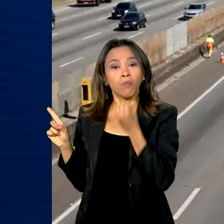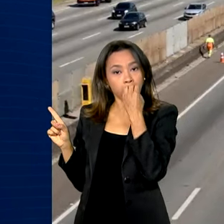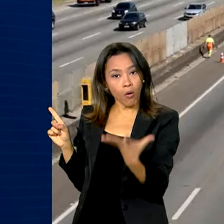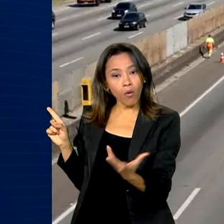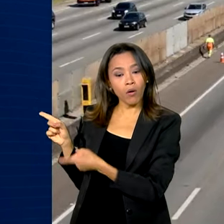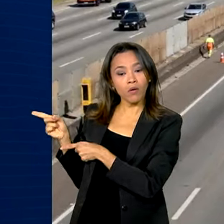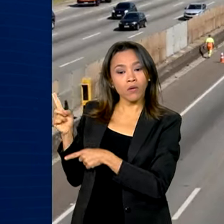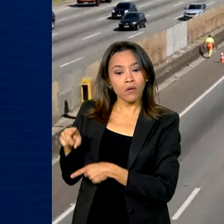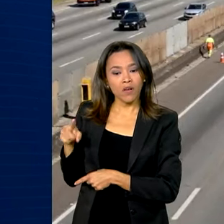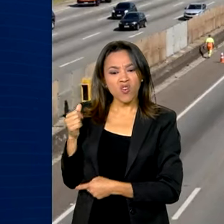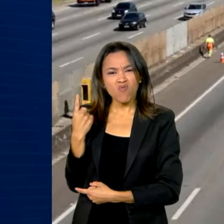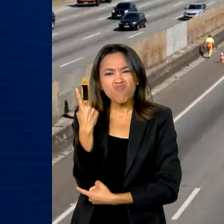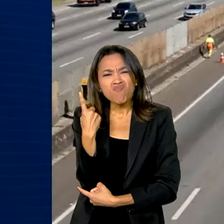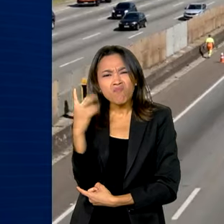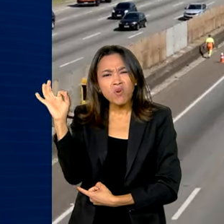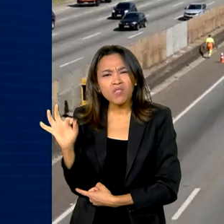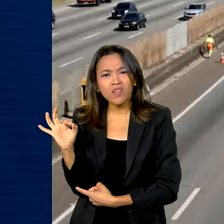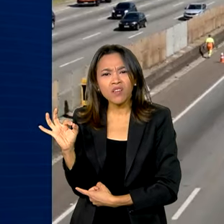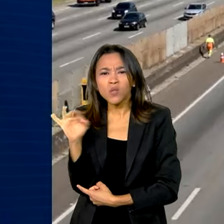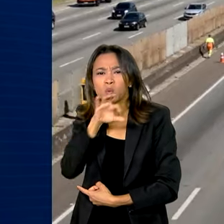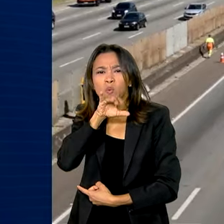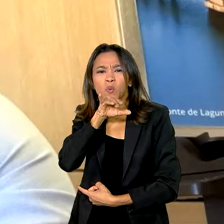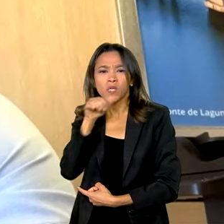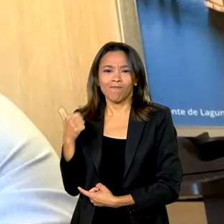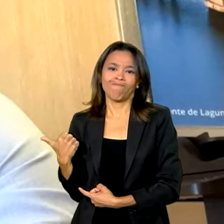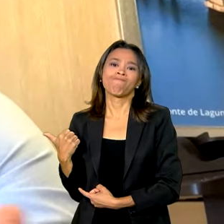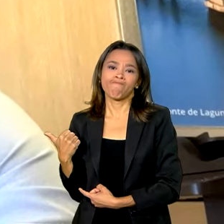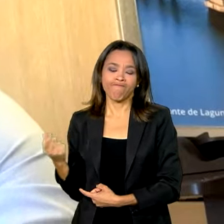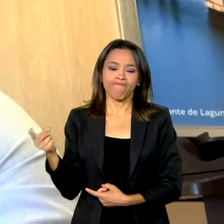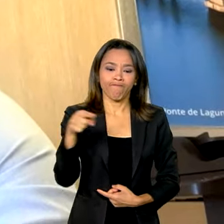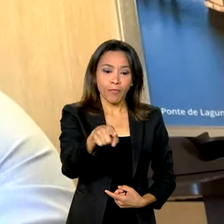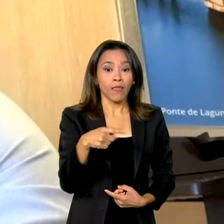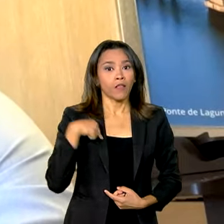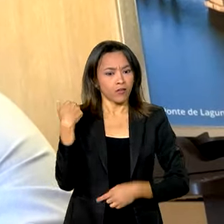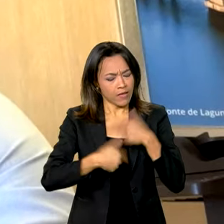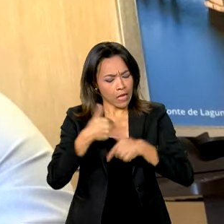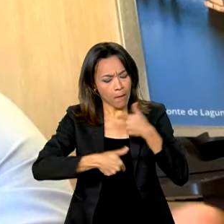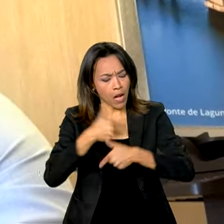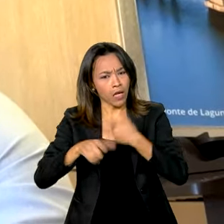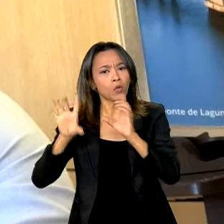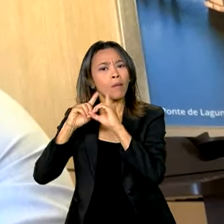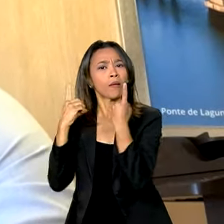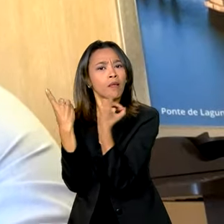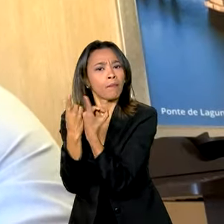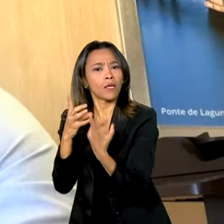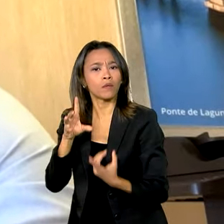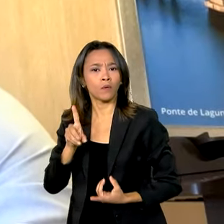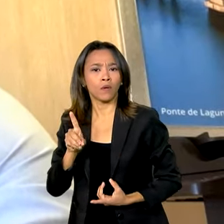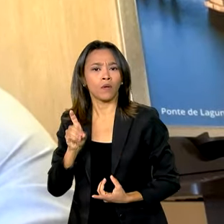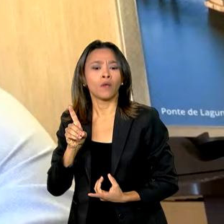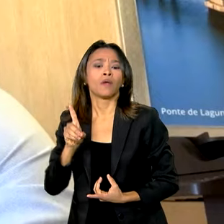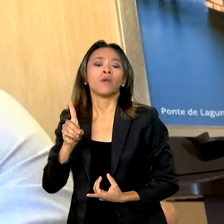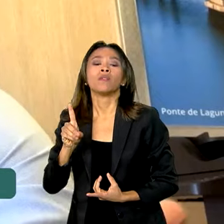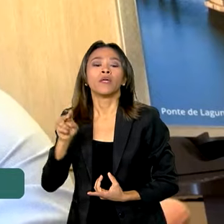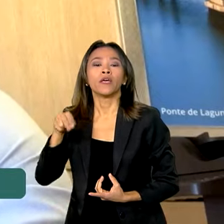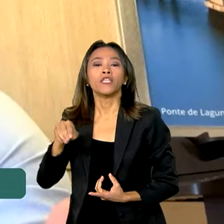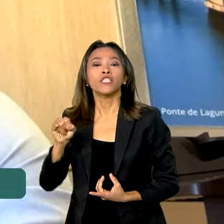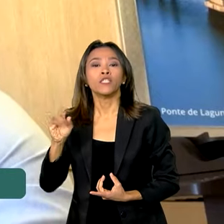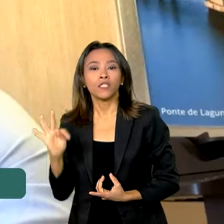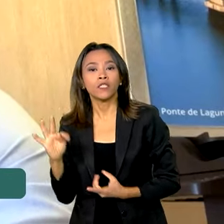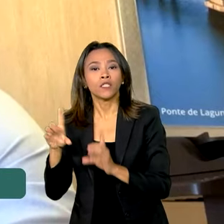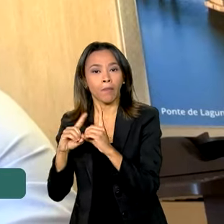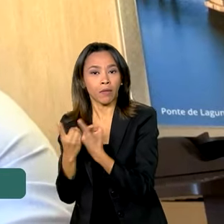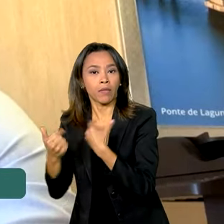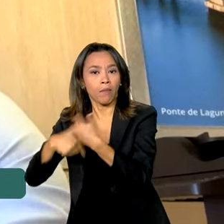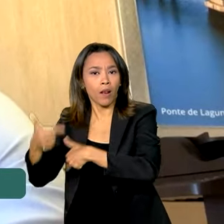e somente 1% ruim. A gente vem trabalhando muito forte, o DENIT vem focando nisso e que o DENIT vem